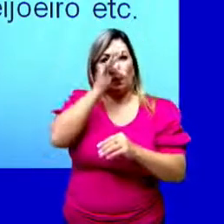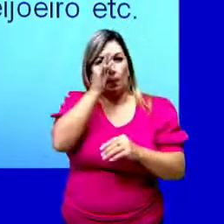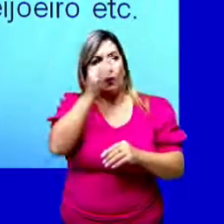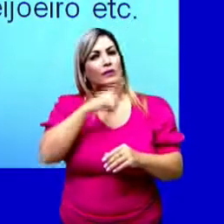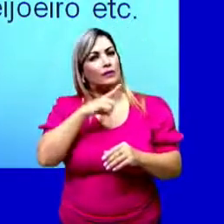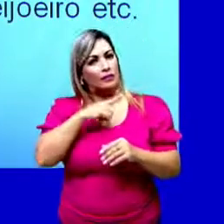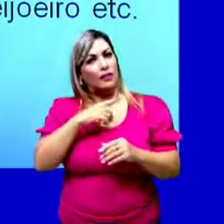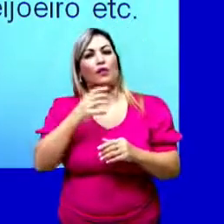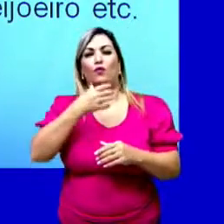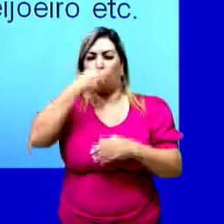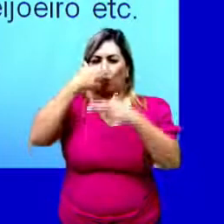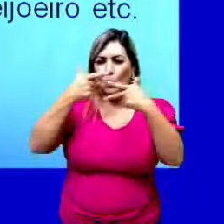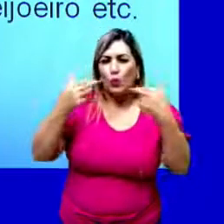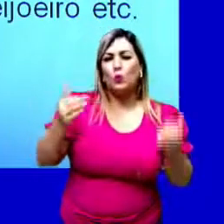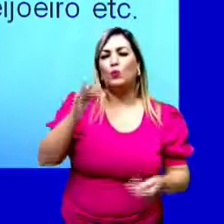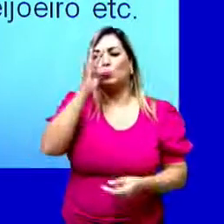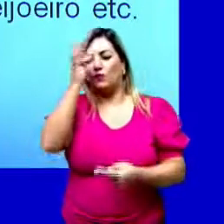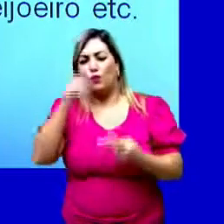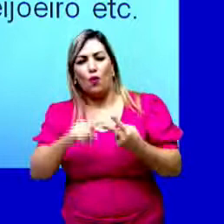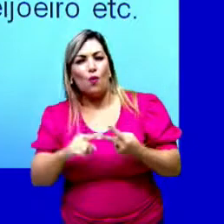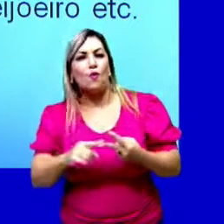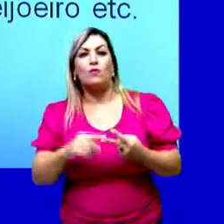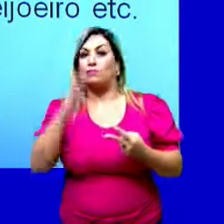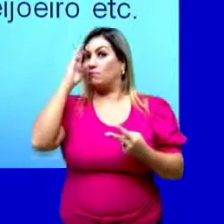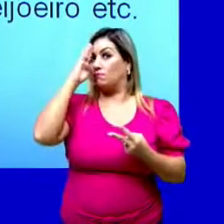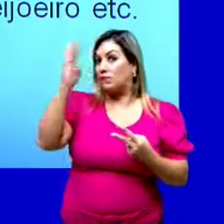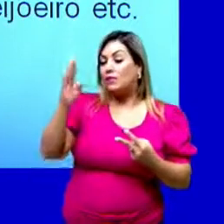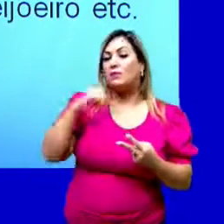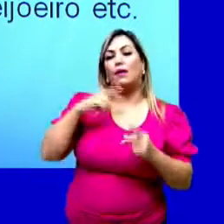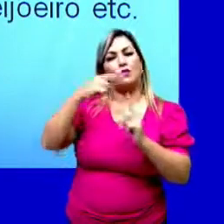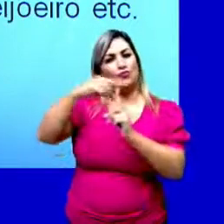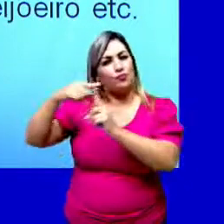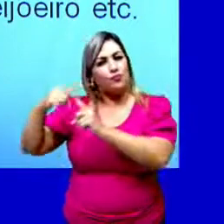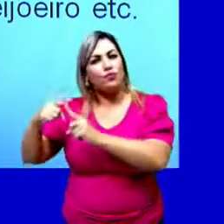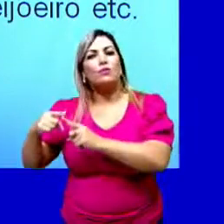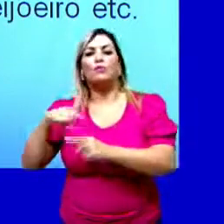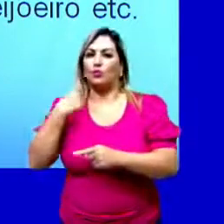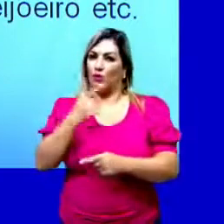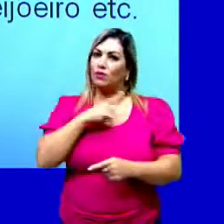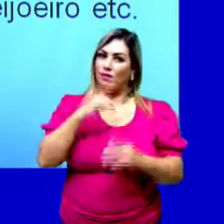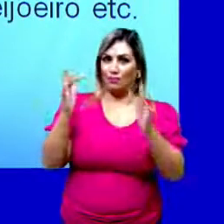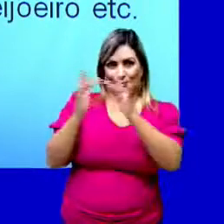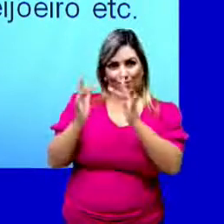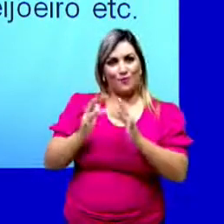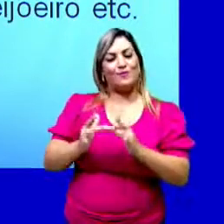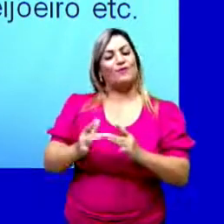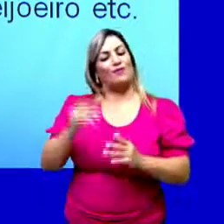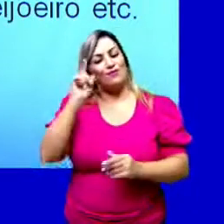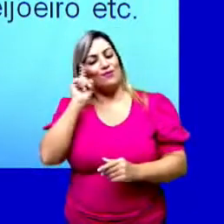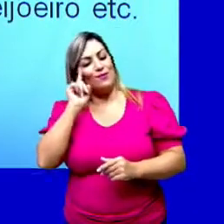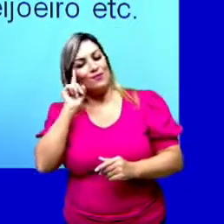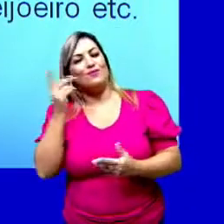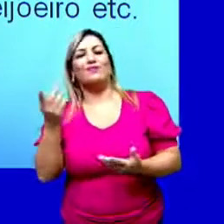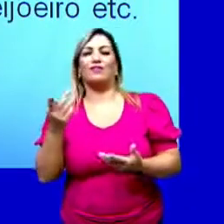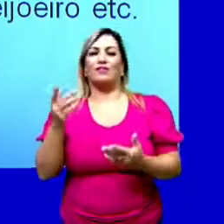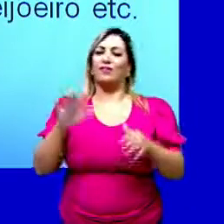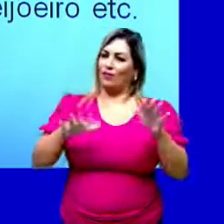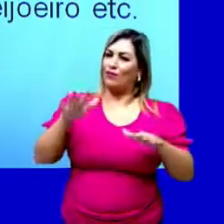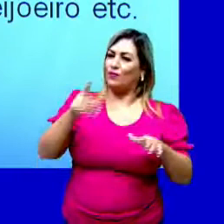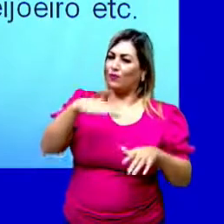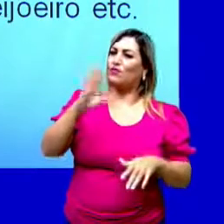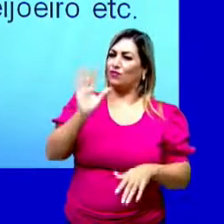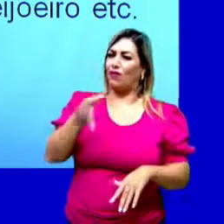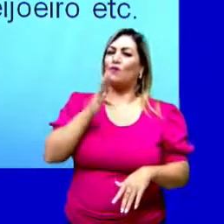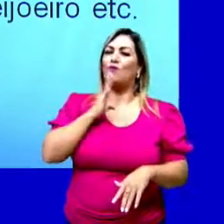produzem frutos, flores. As principais espécies com as quais nós temos contato no nosso dia a dia. Provavelmente,